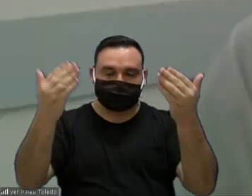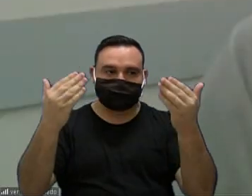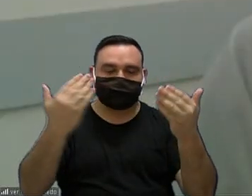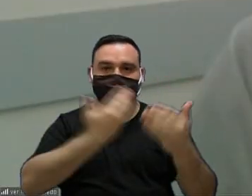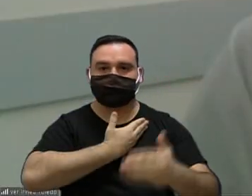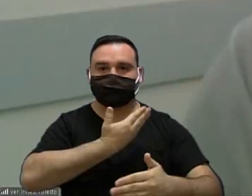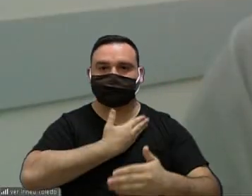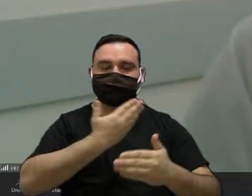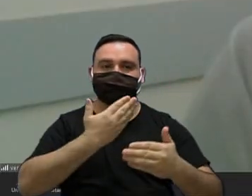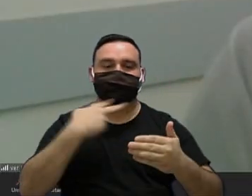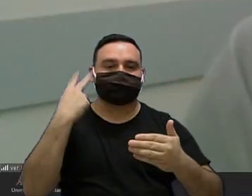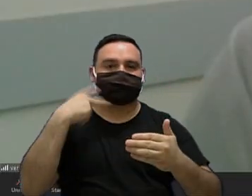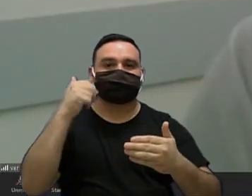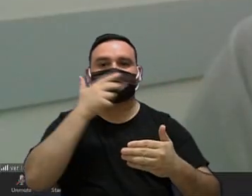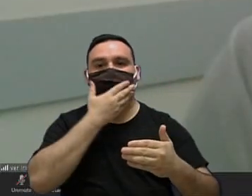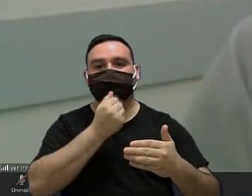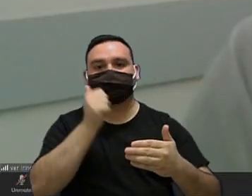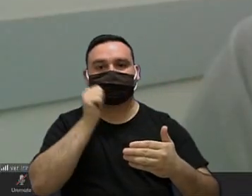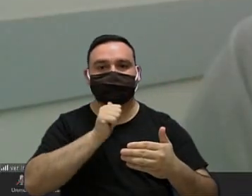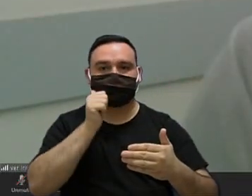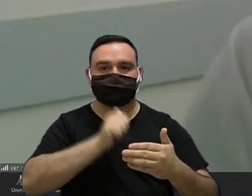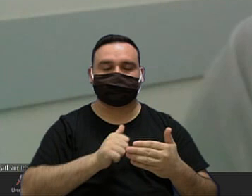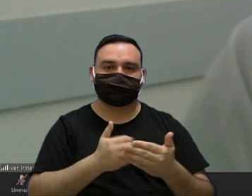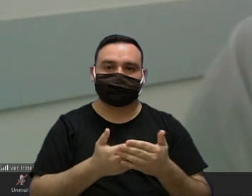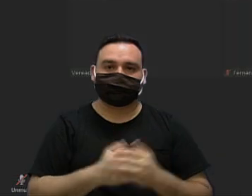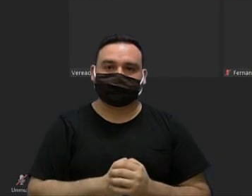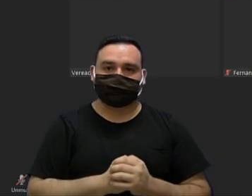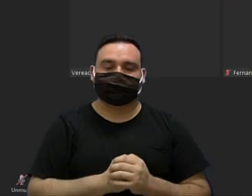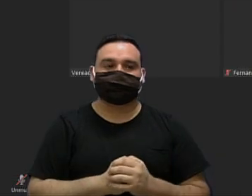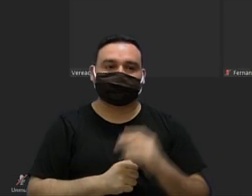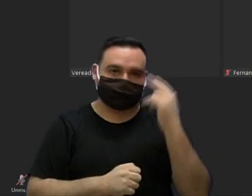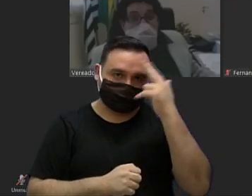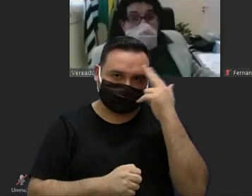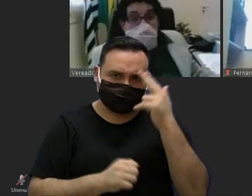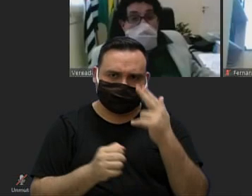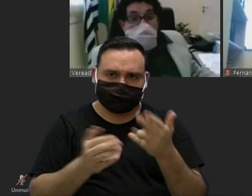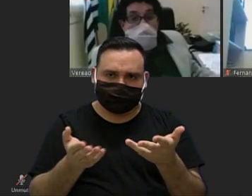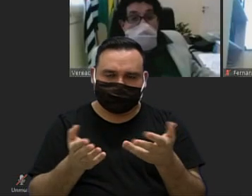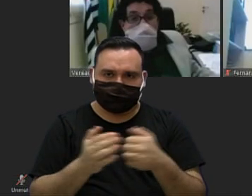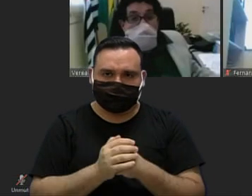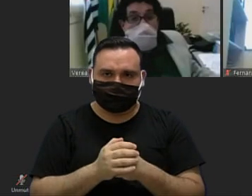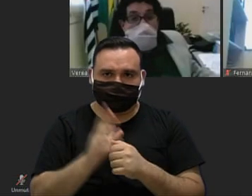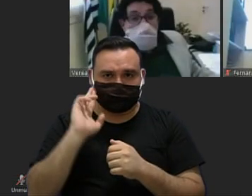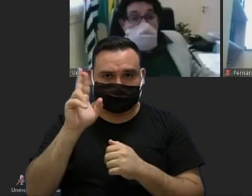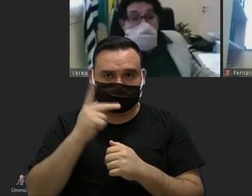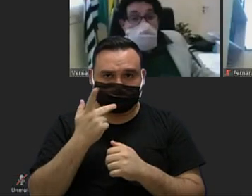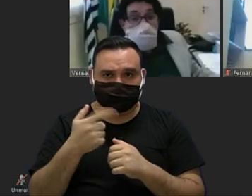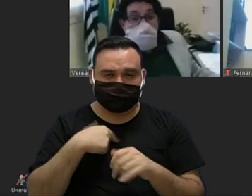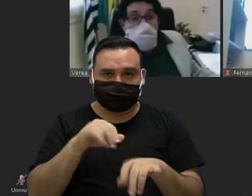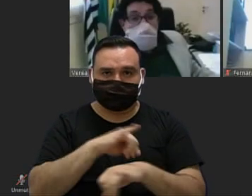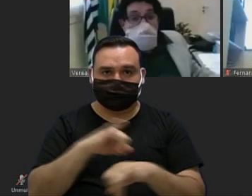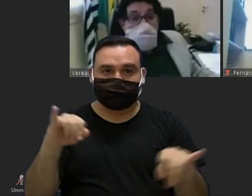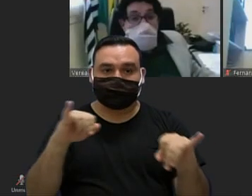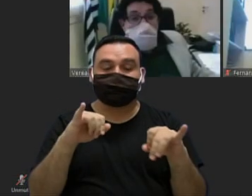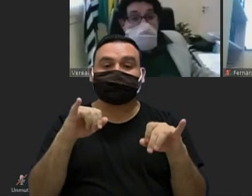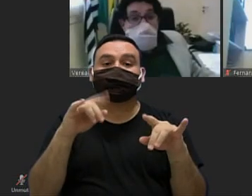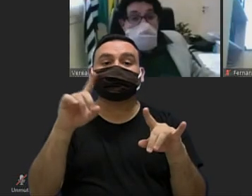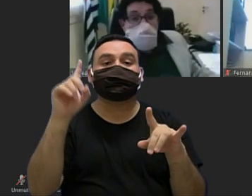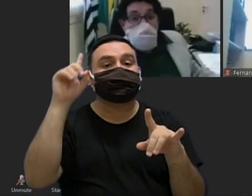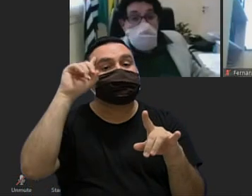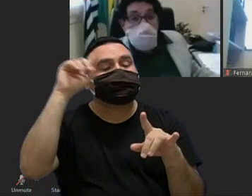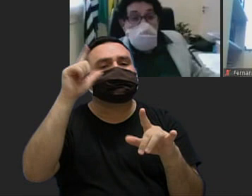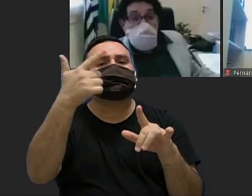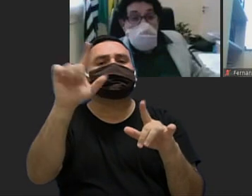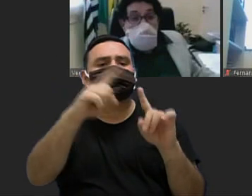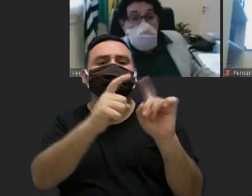colegas vereadores e vereadoras oi Linel pois não vossa excelência poderia divulgar a data